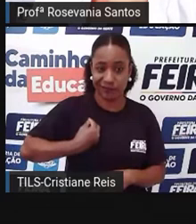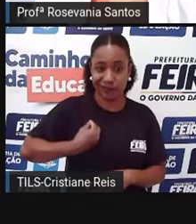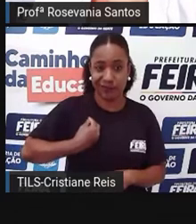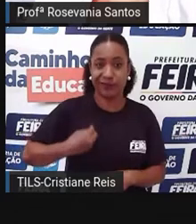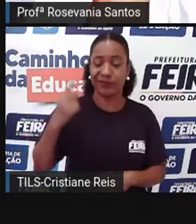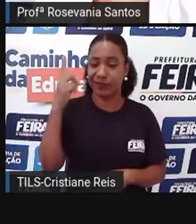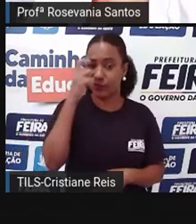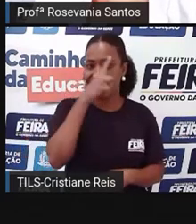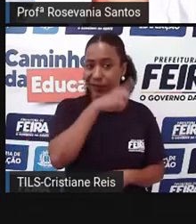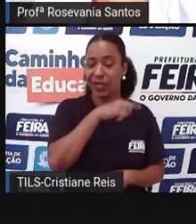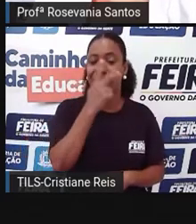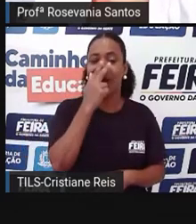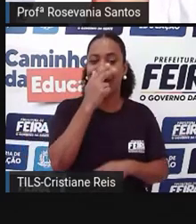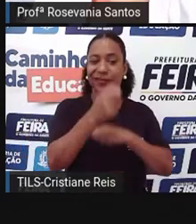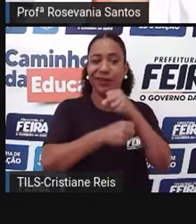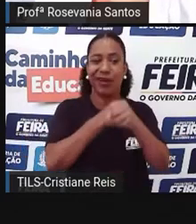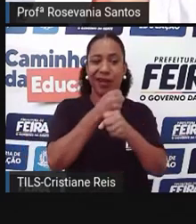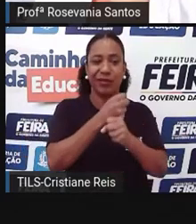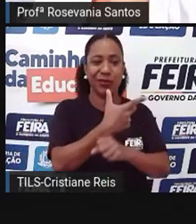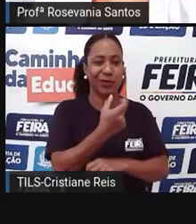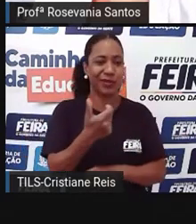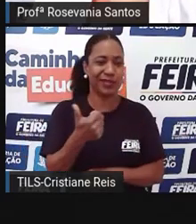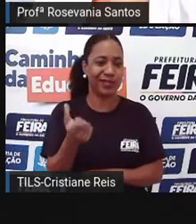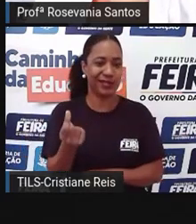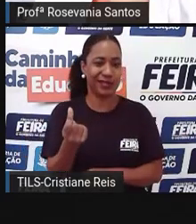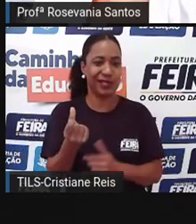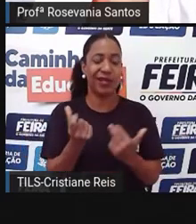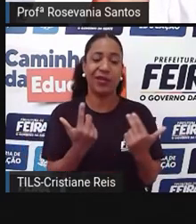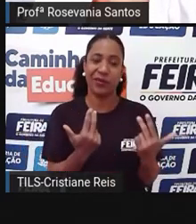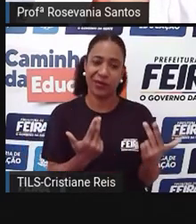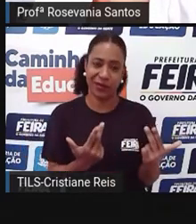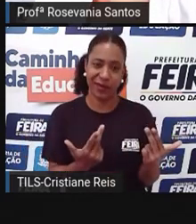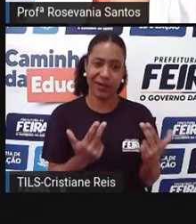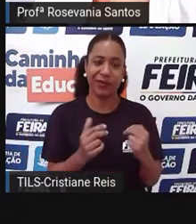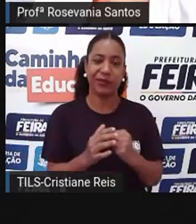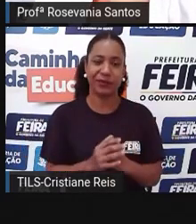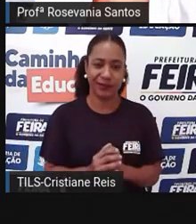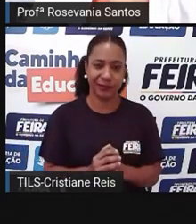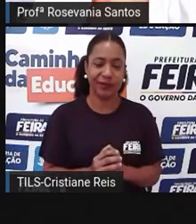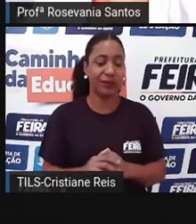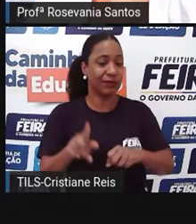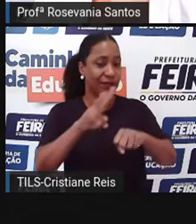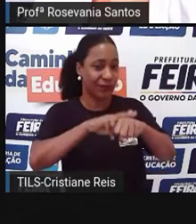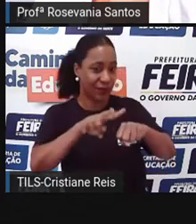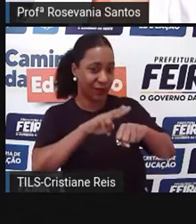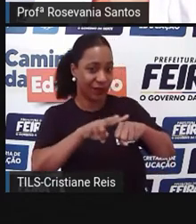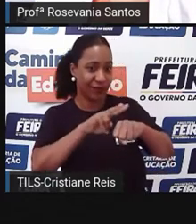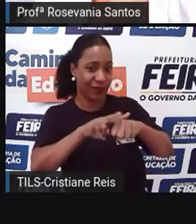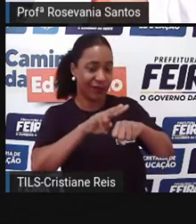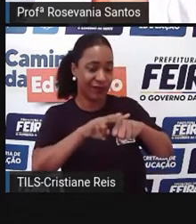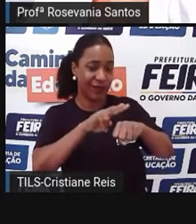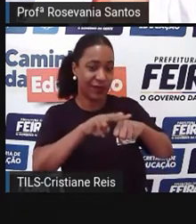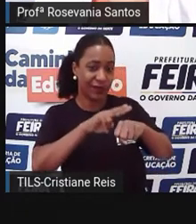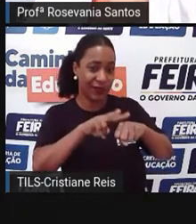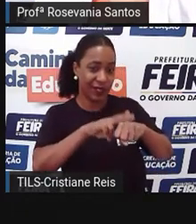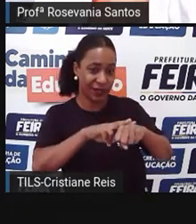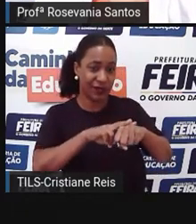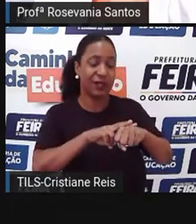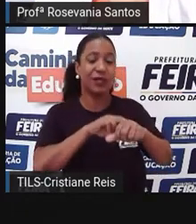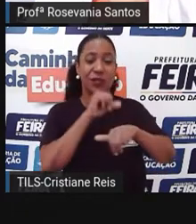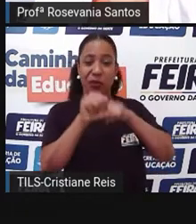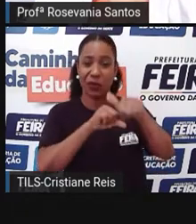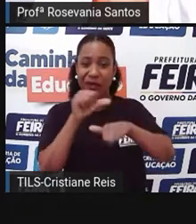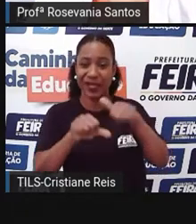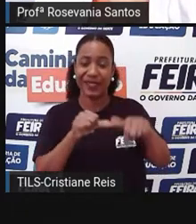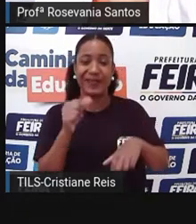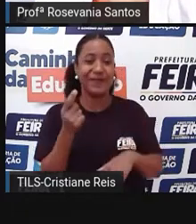2016 agora, então vai desde o verdinho, que é o menos seco, até o muito seco no vermelho, e